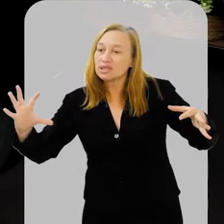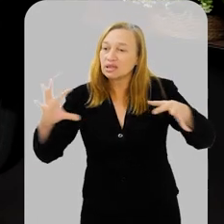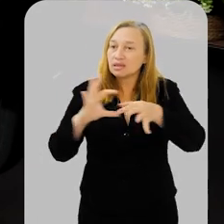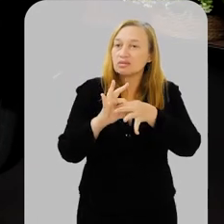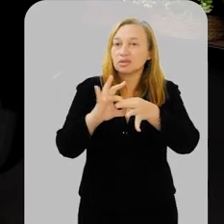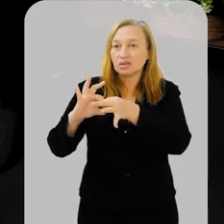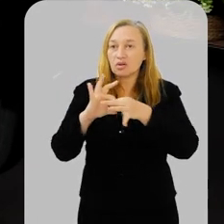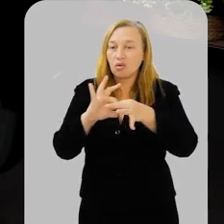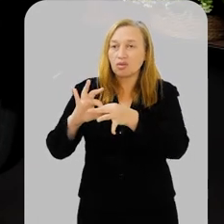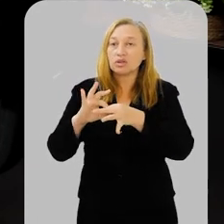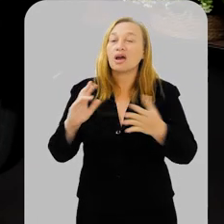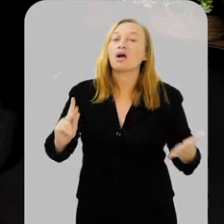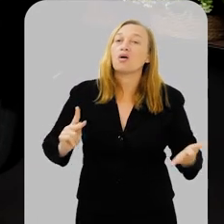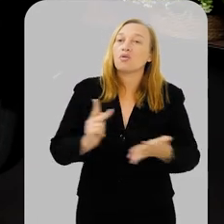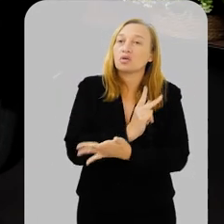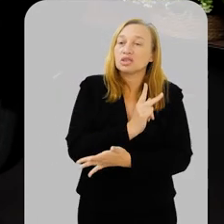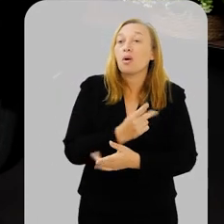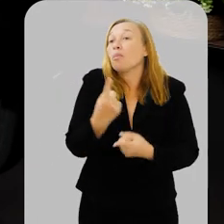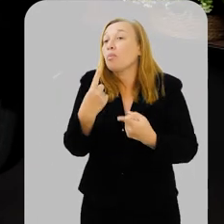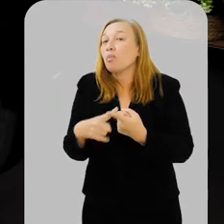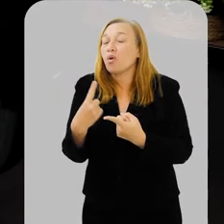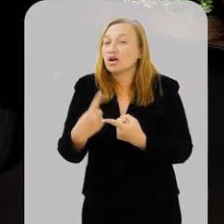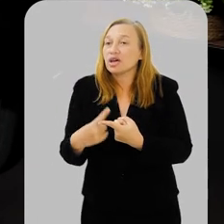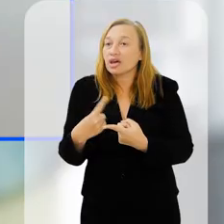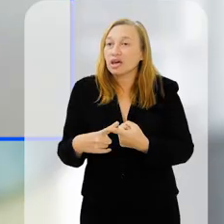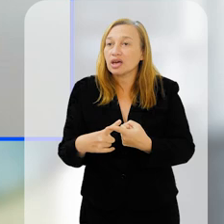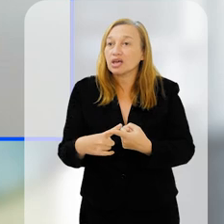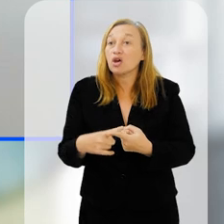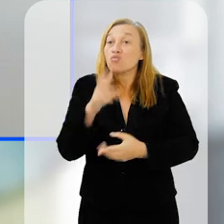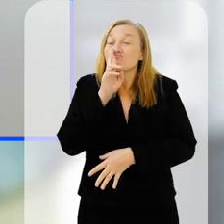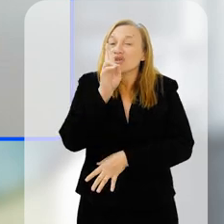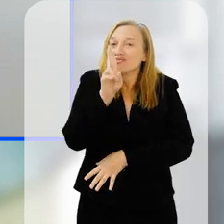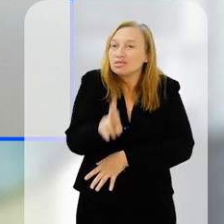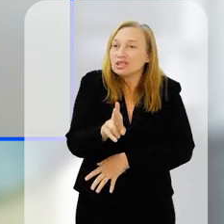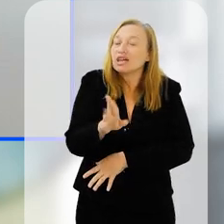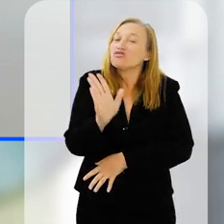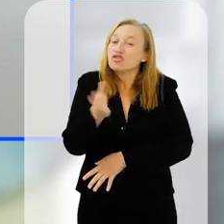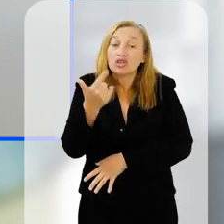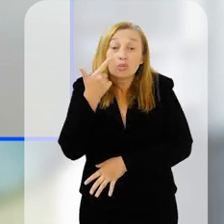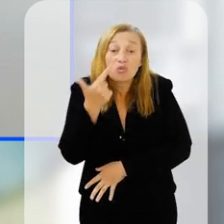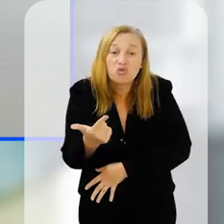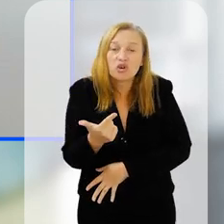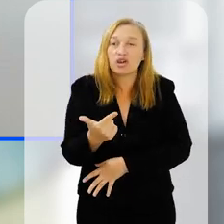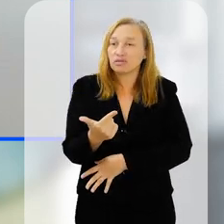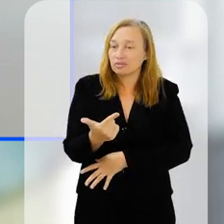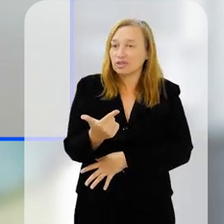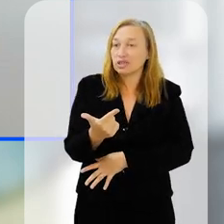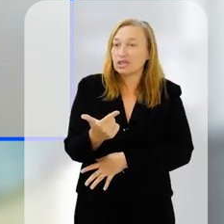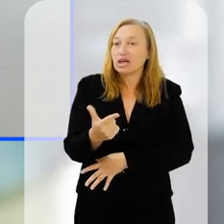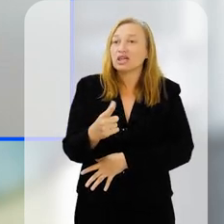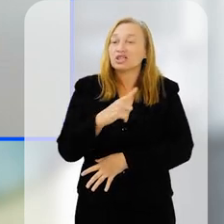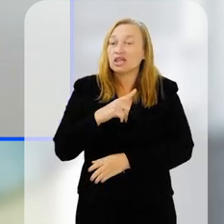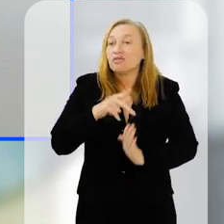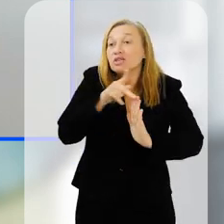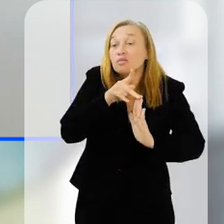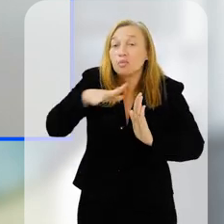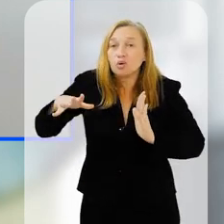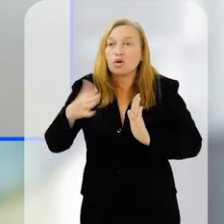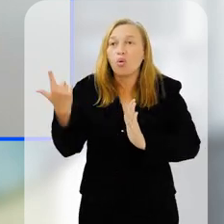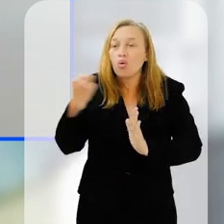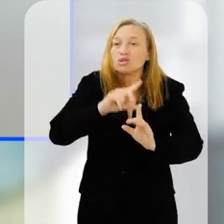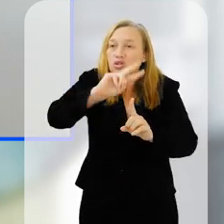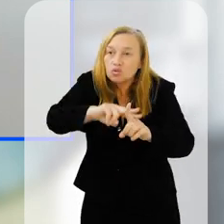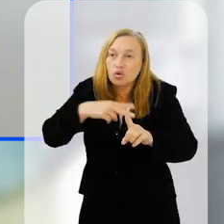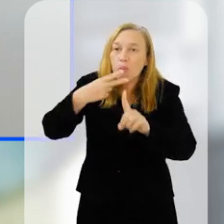ponte, ver essa colaboração acontecendo, porque os resultados já estão aí, né, a gente teve, esse